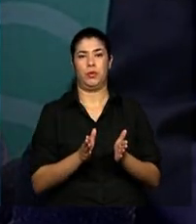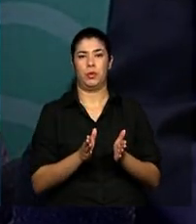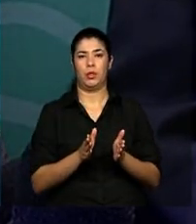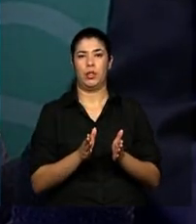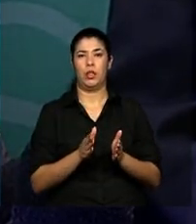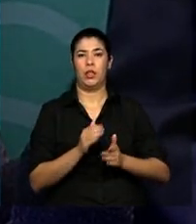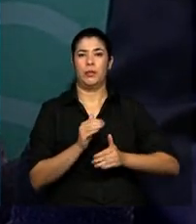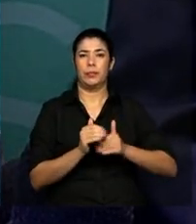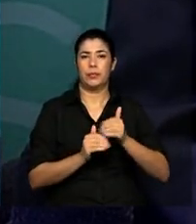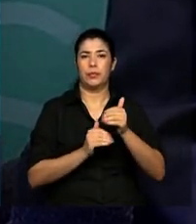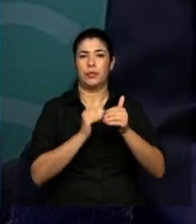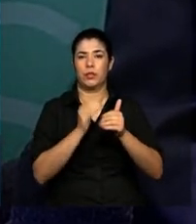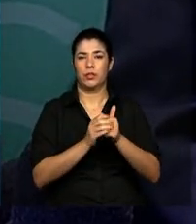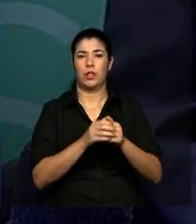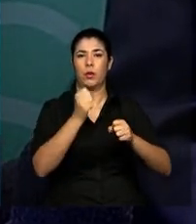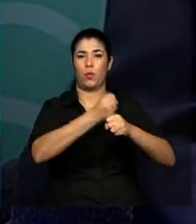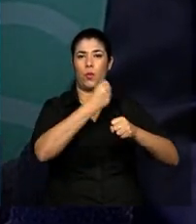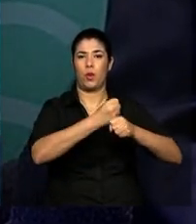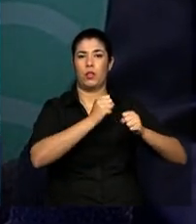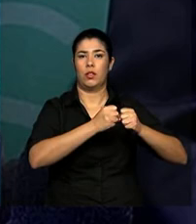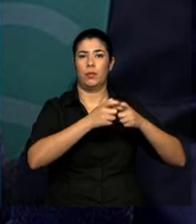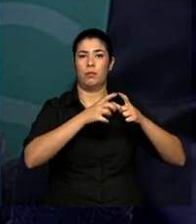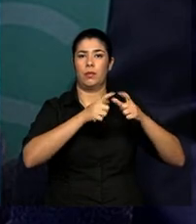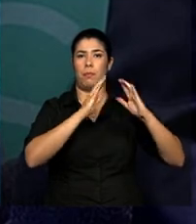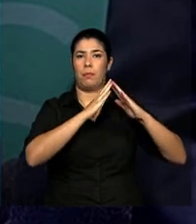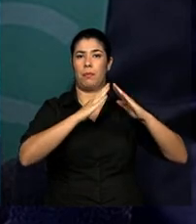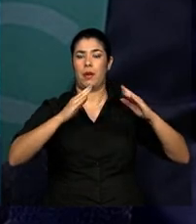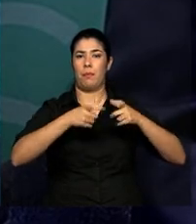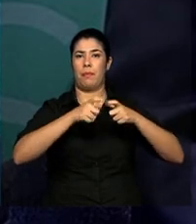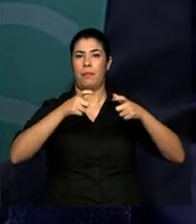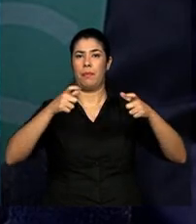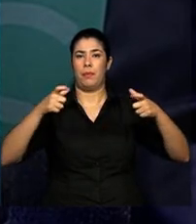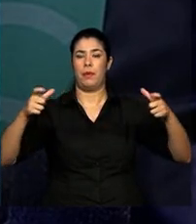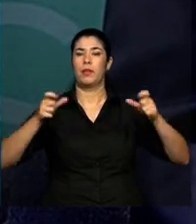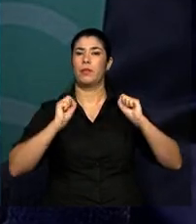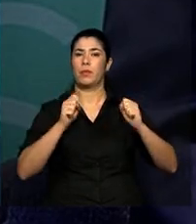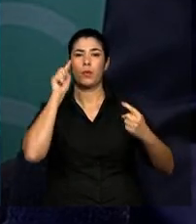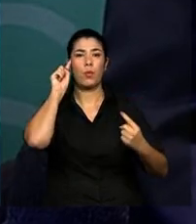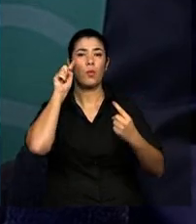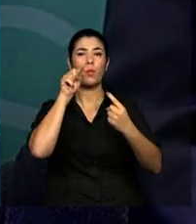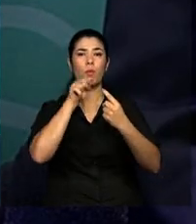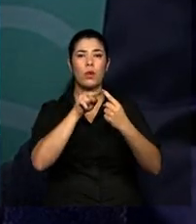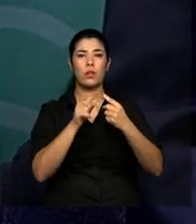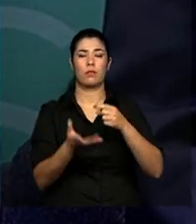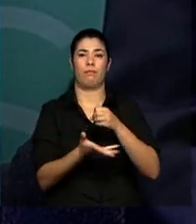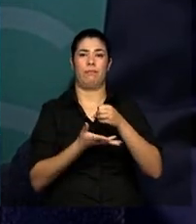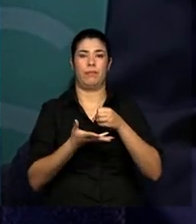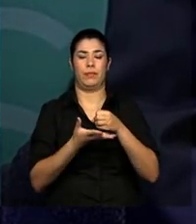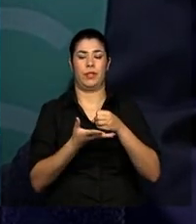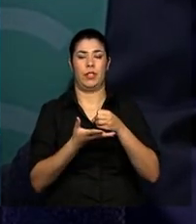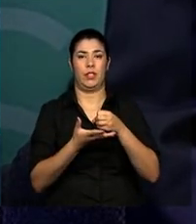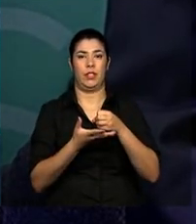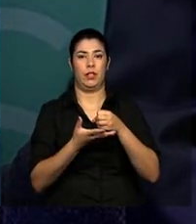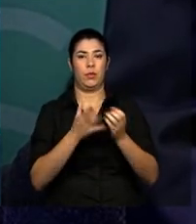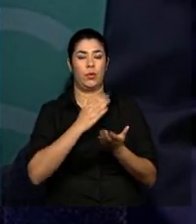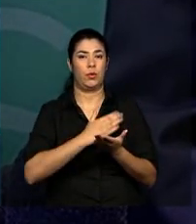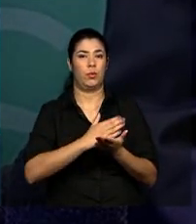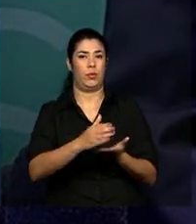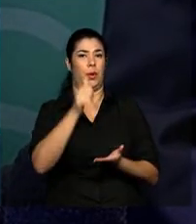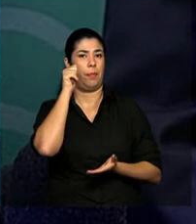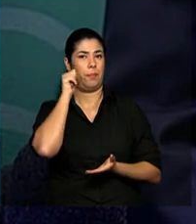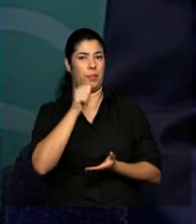construção em cadeia, ela é o ponto articulador que, quando as mulheres